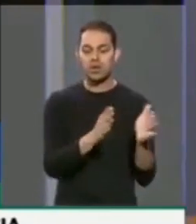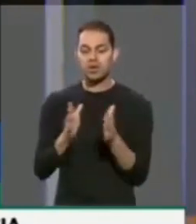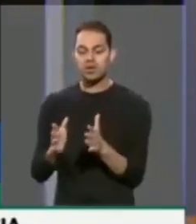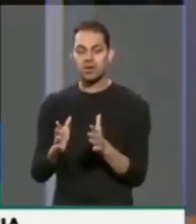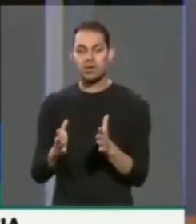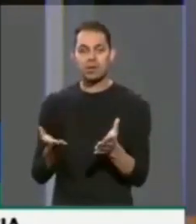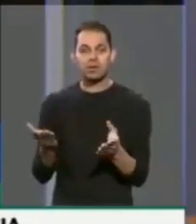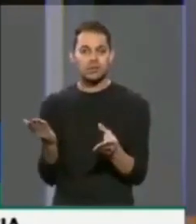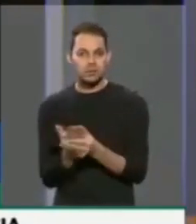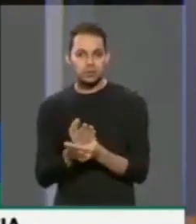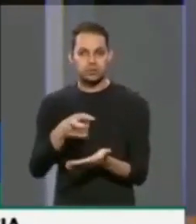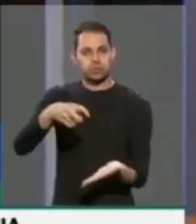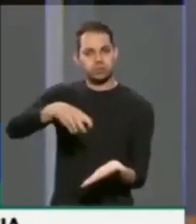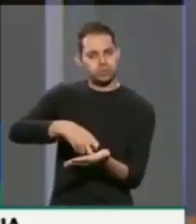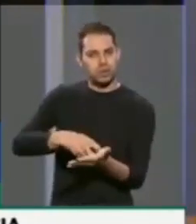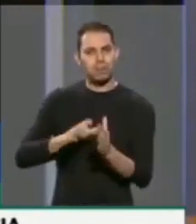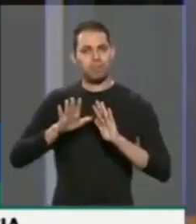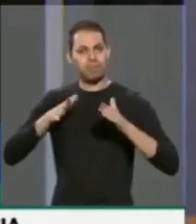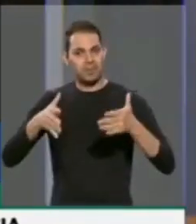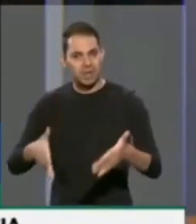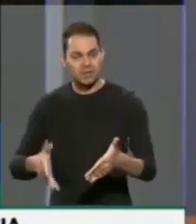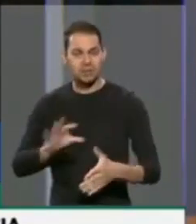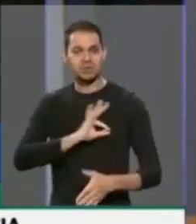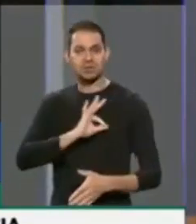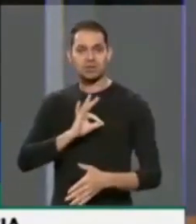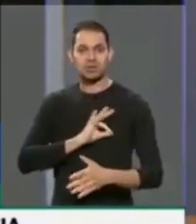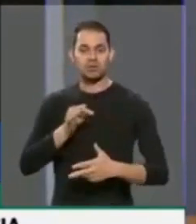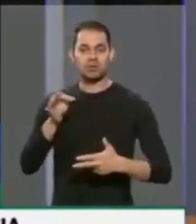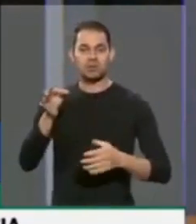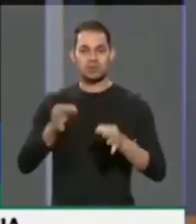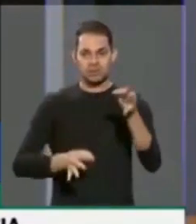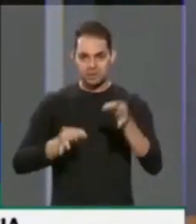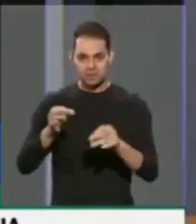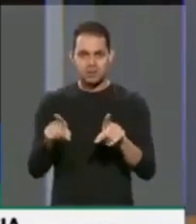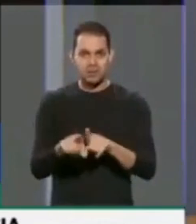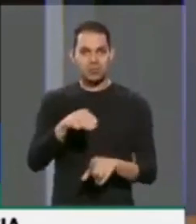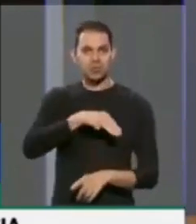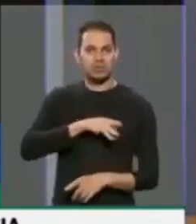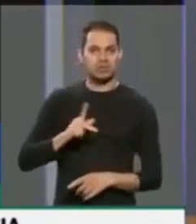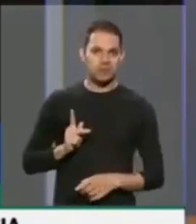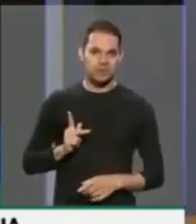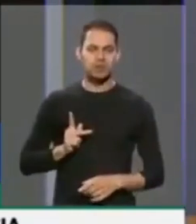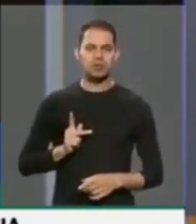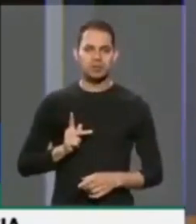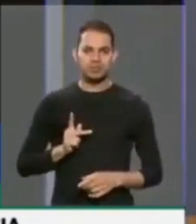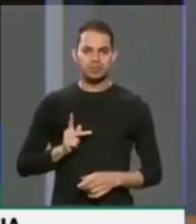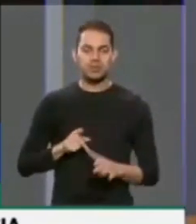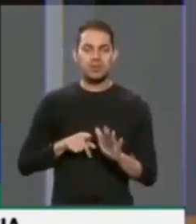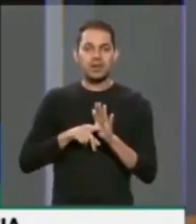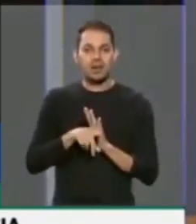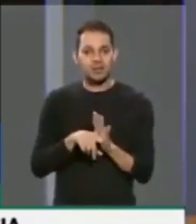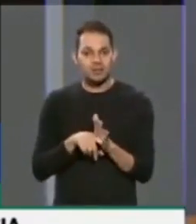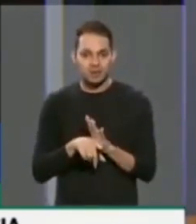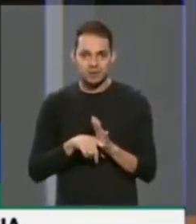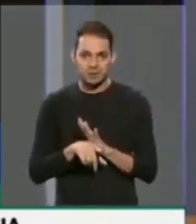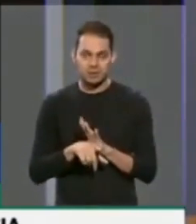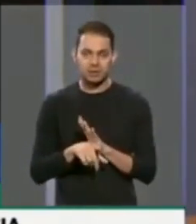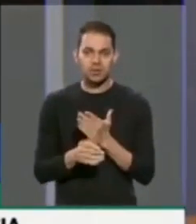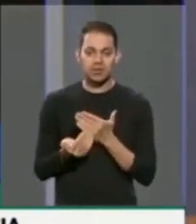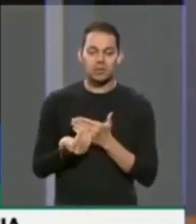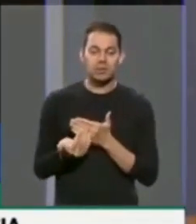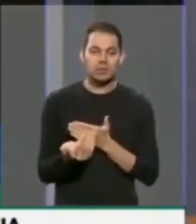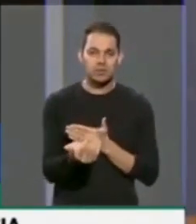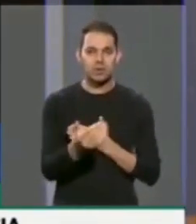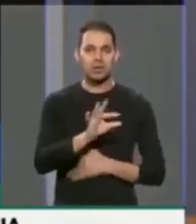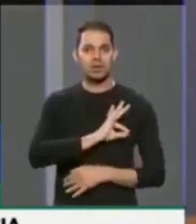persecução penal, onde tem a participação da polícia judiciária e do Ministério Público, onde há investigações a partir